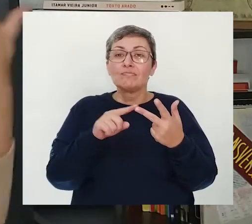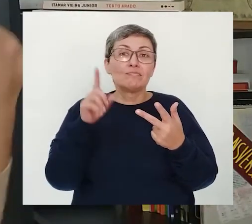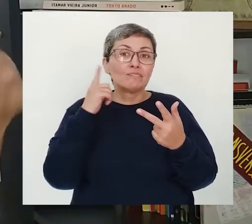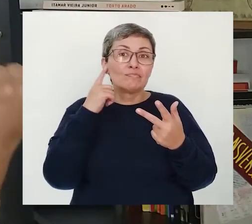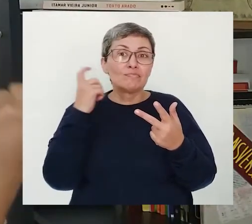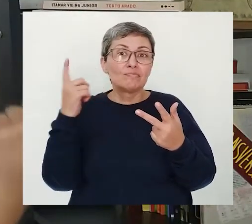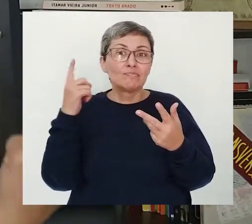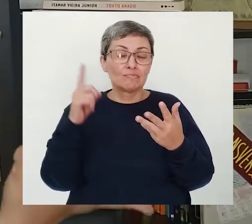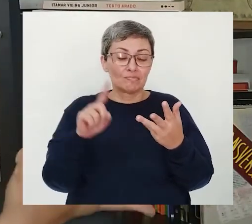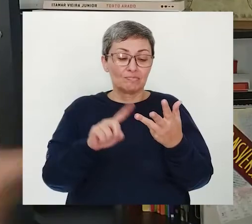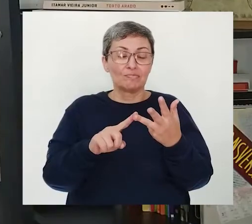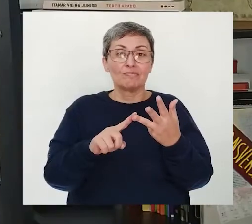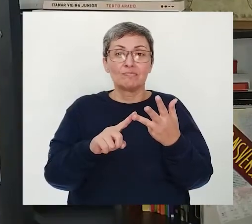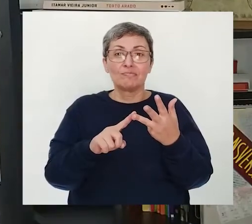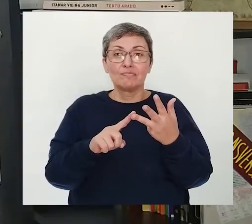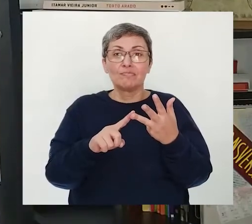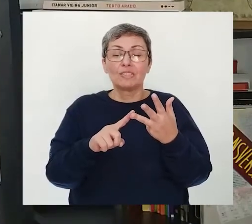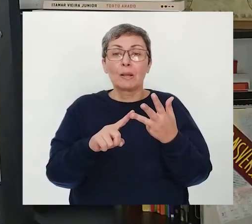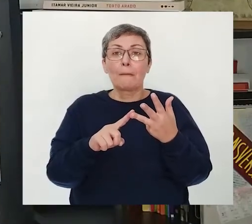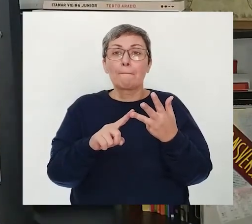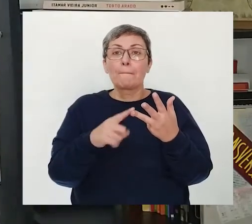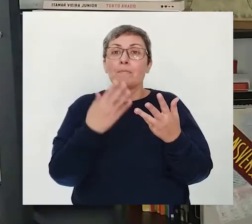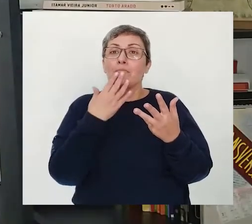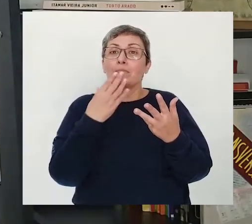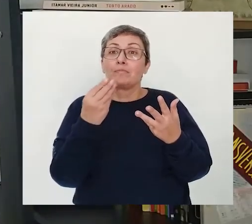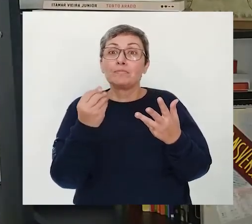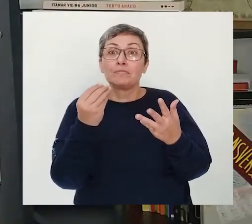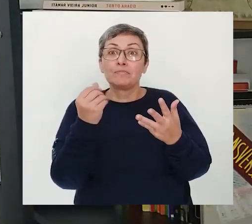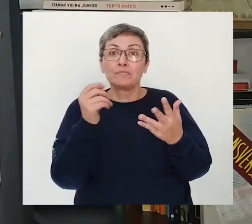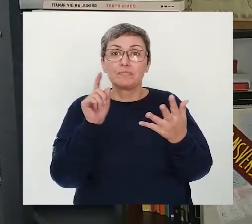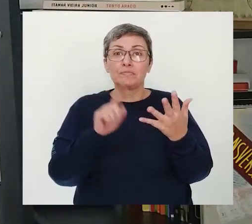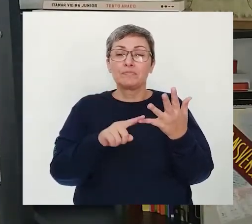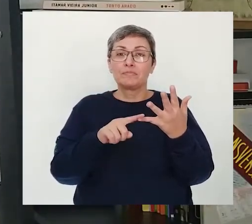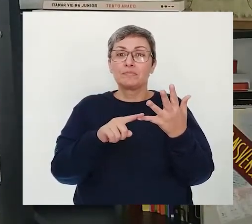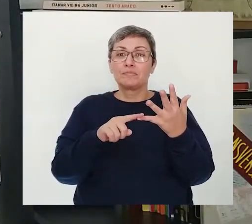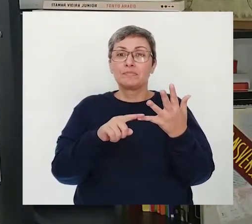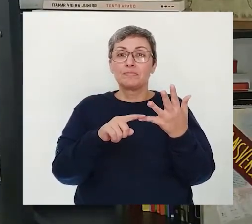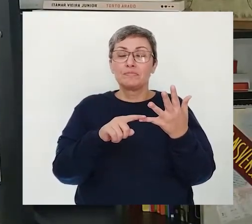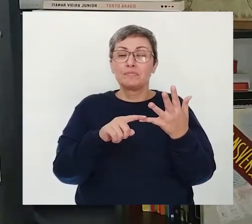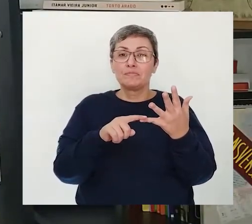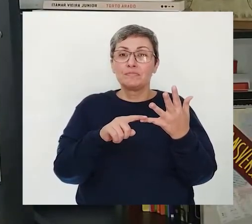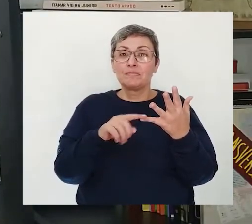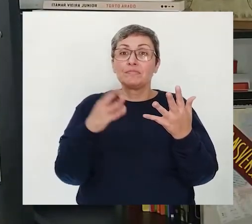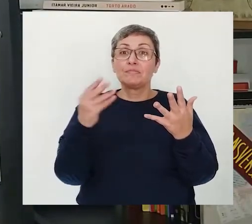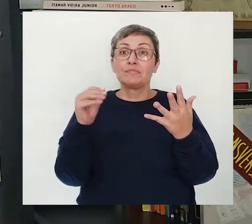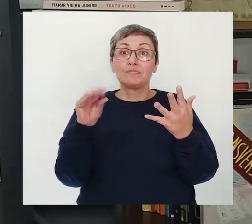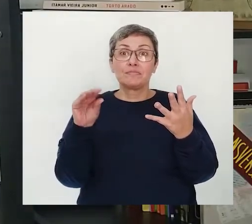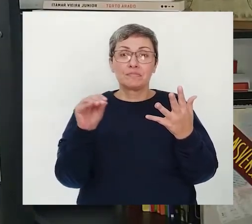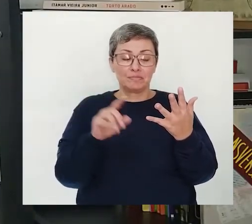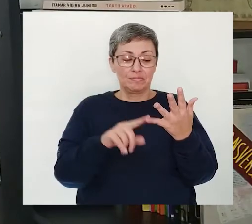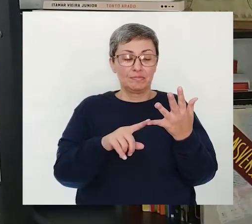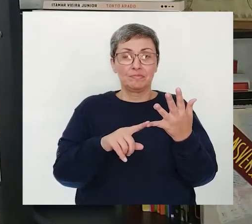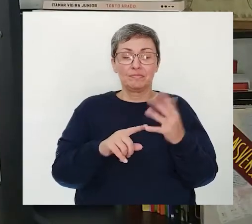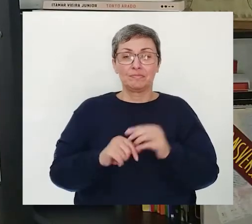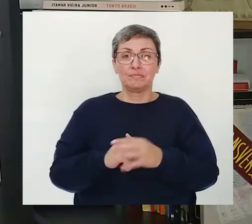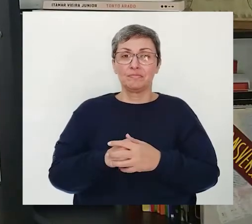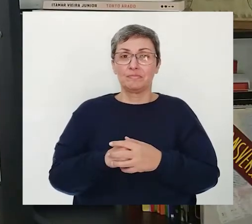A audição O paladar E o tato